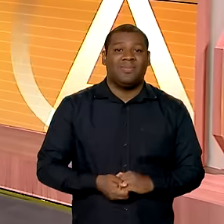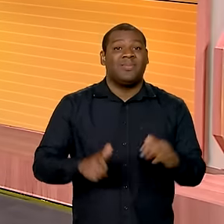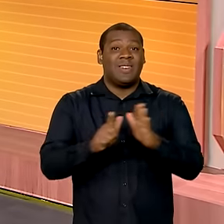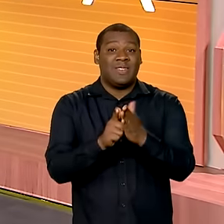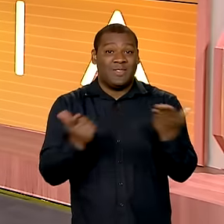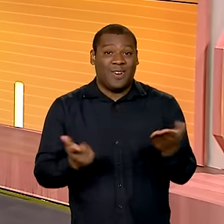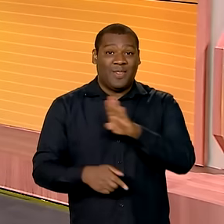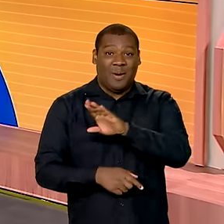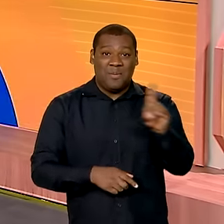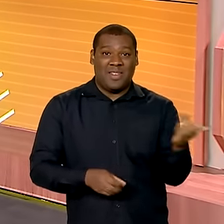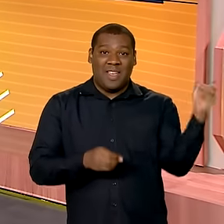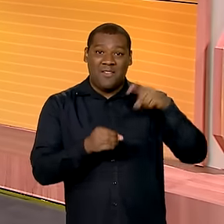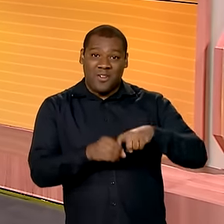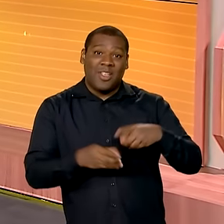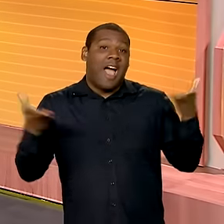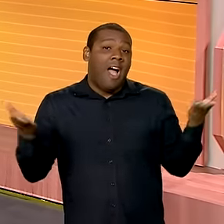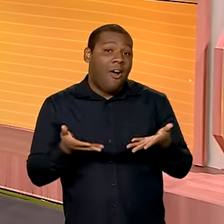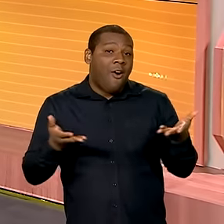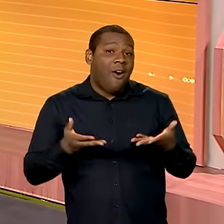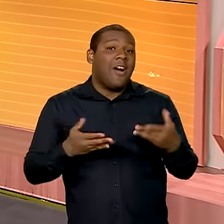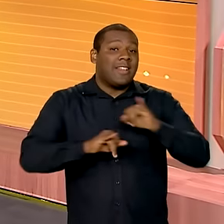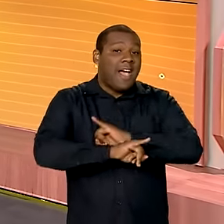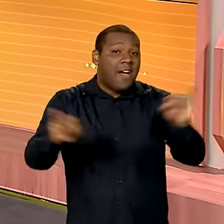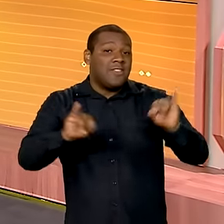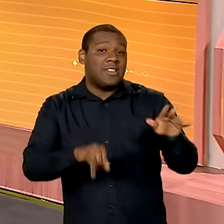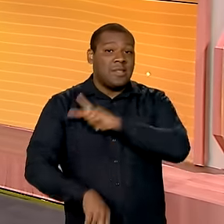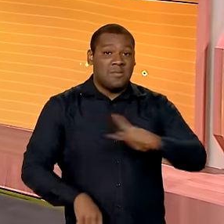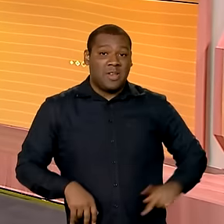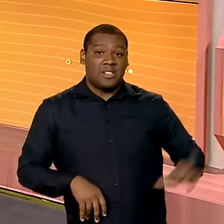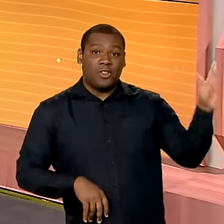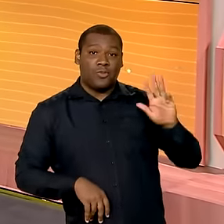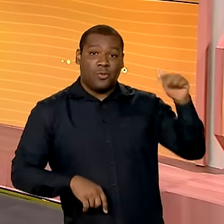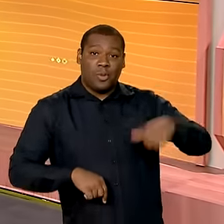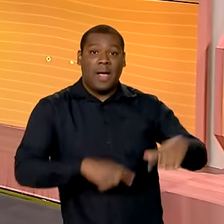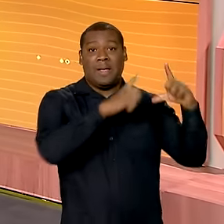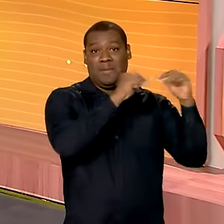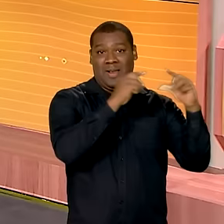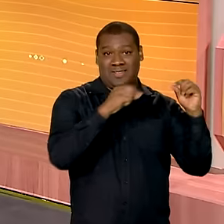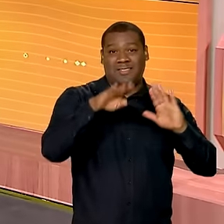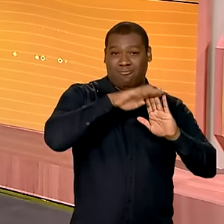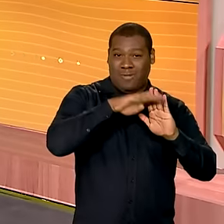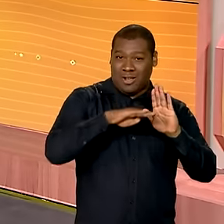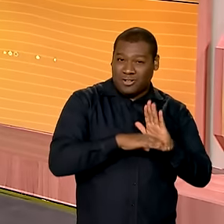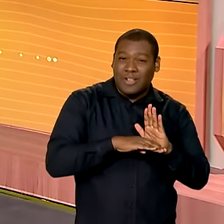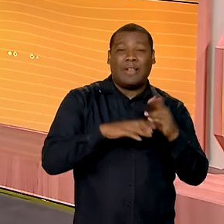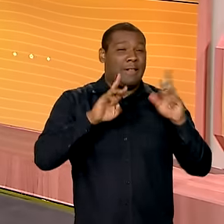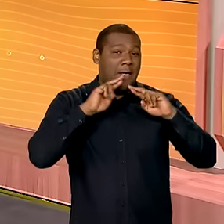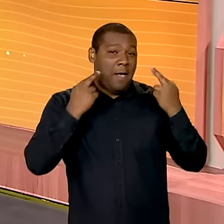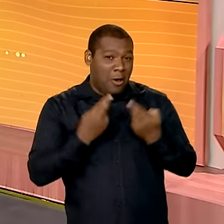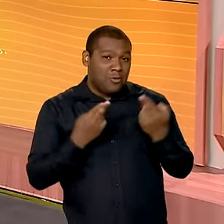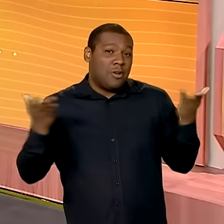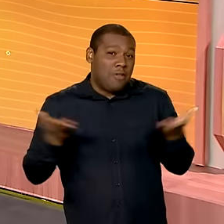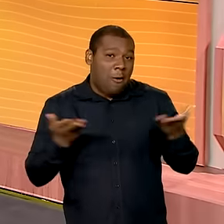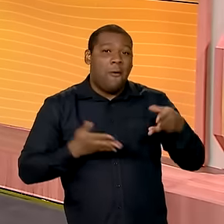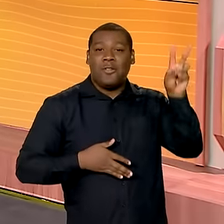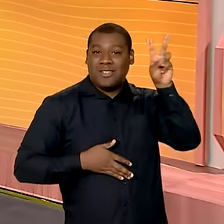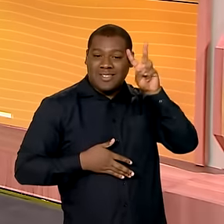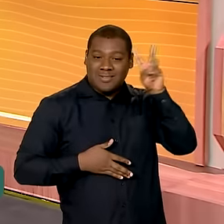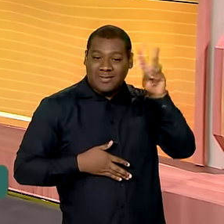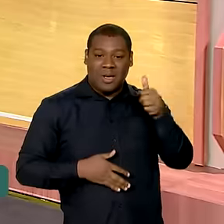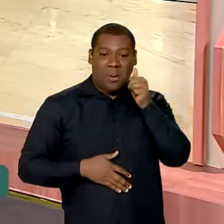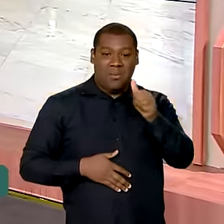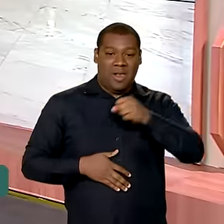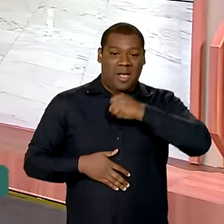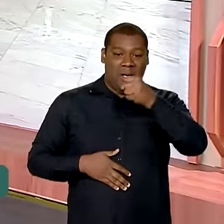Estamos de volta e vamos falar da agenda do presidente Lula. Lula, ele está em Brasília, tem uma série de reuniões nesta segunda-feira. A